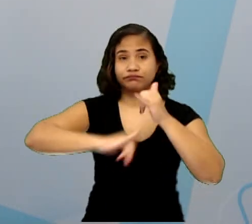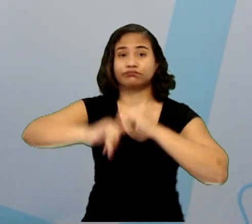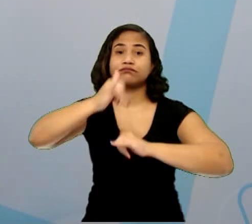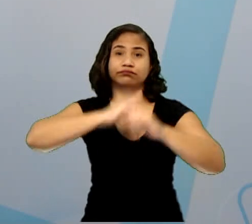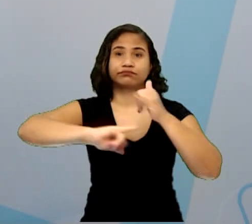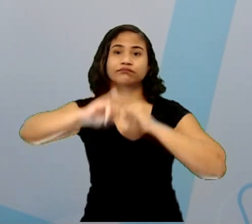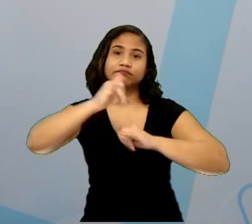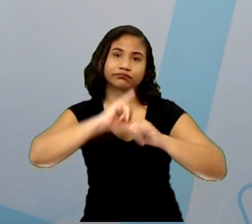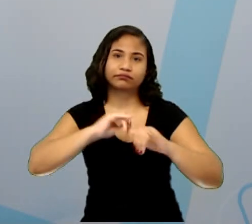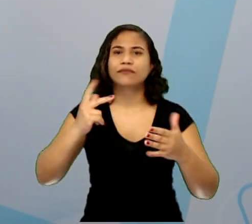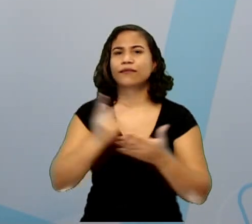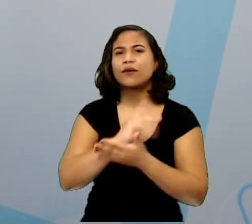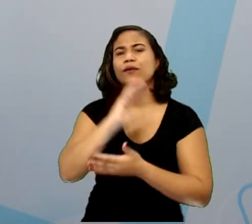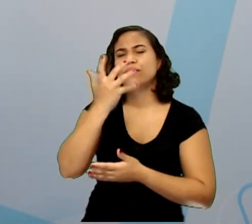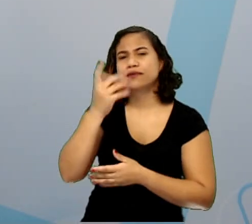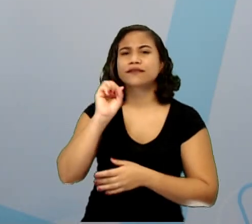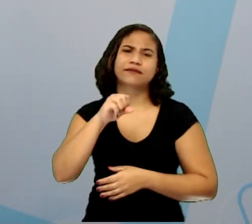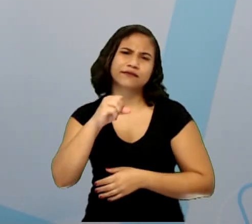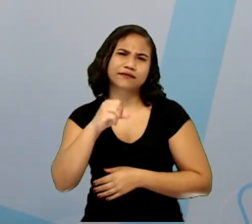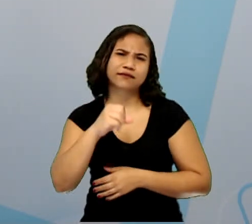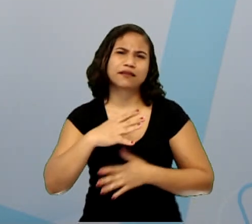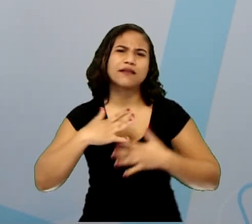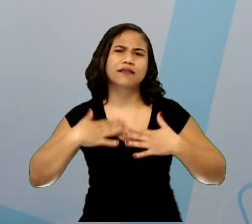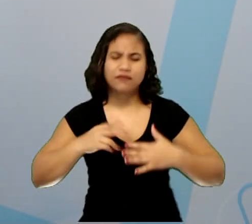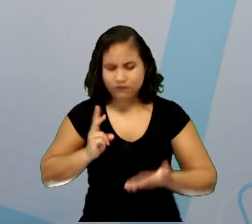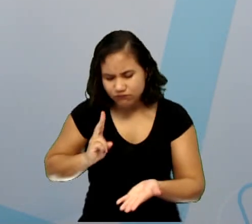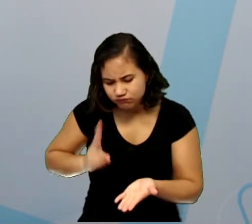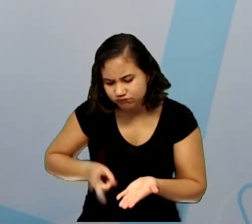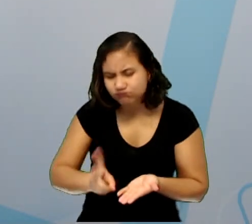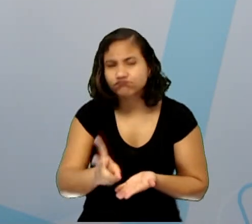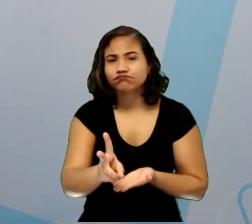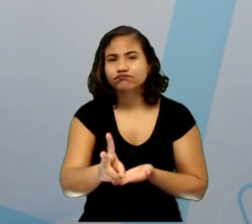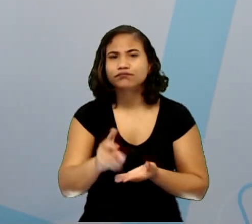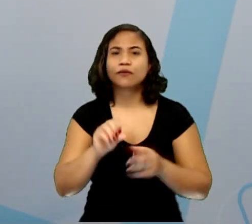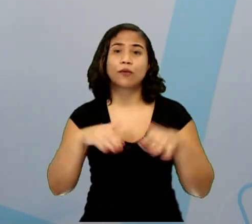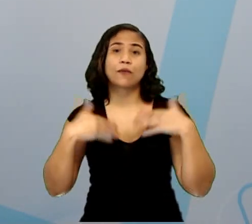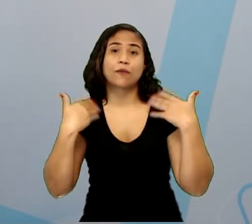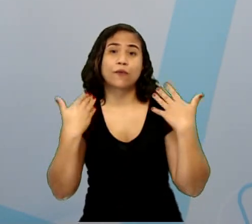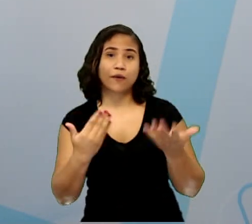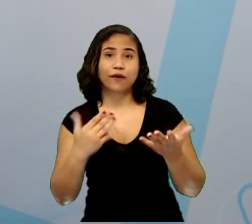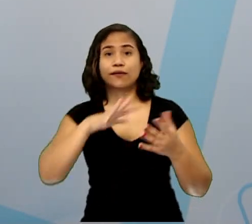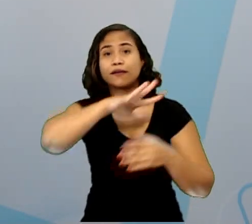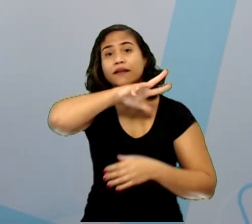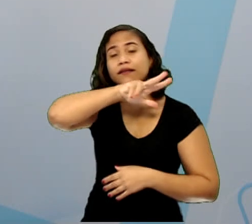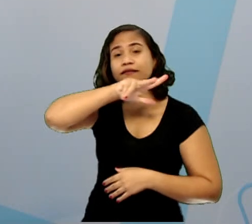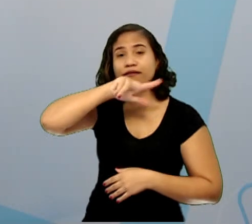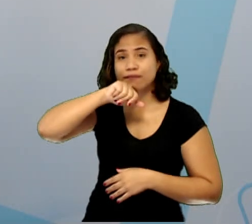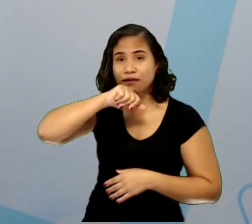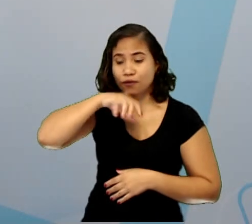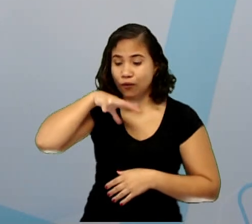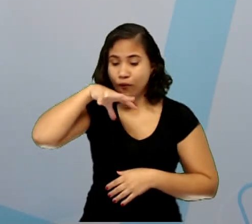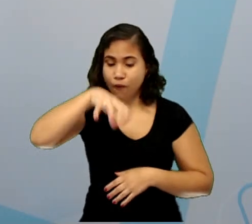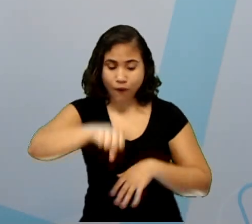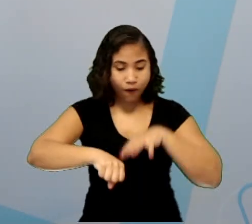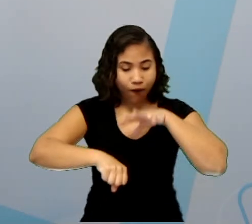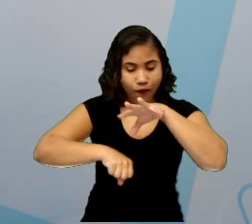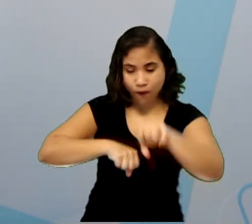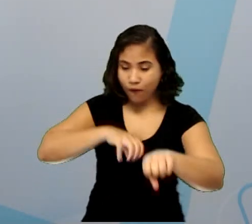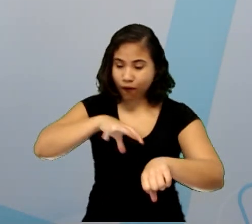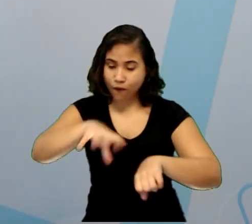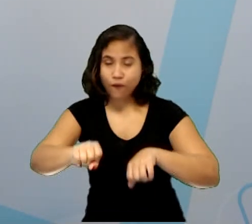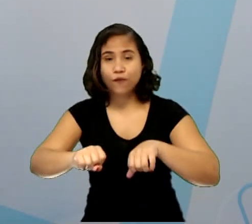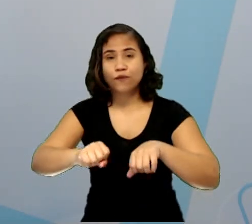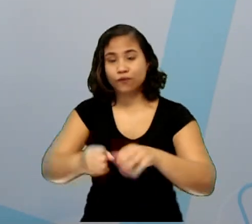acontece de uma forma contínua. Quando os animais consomem, os produtores